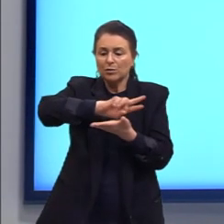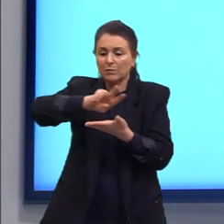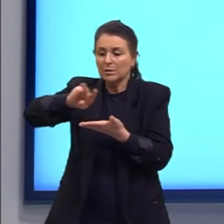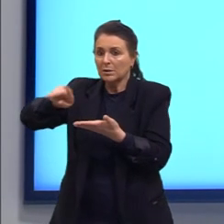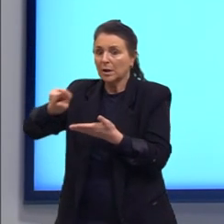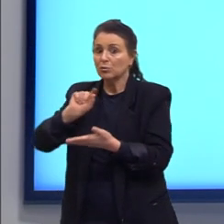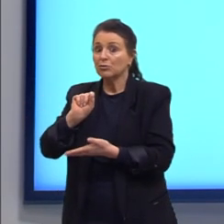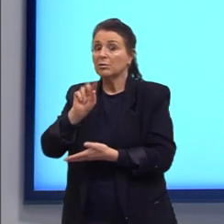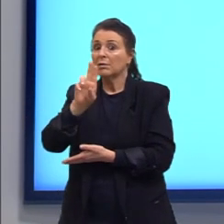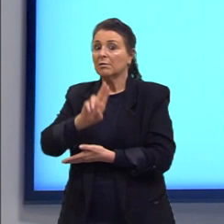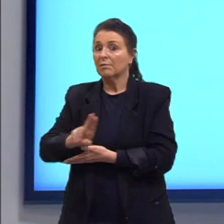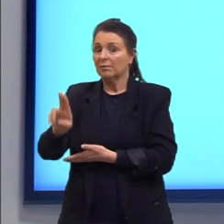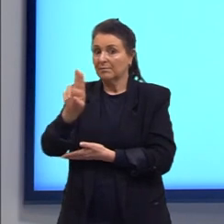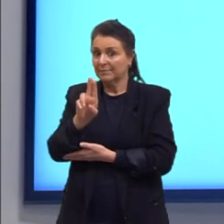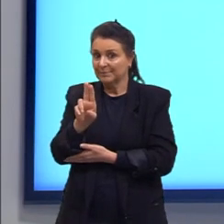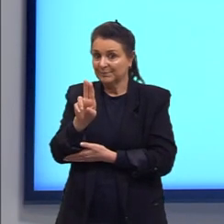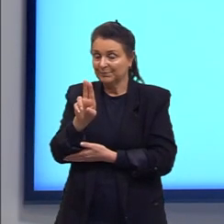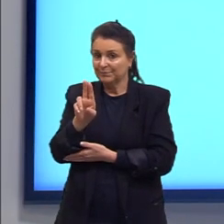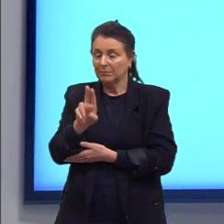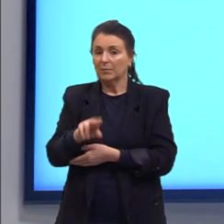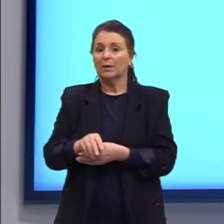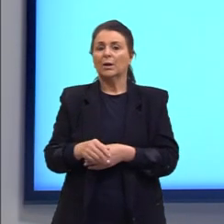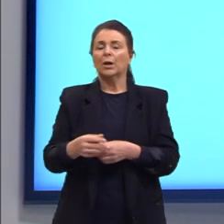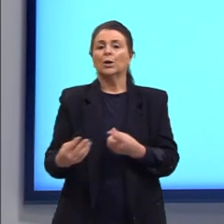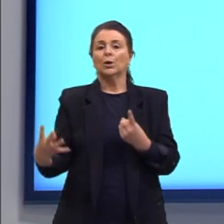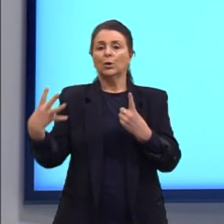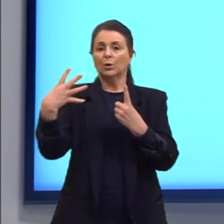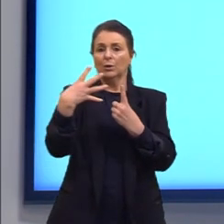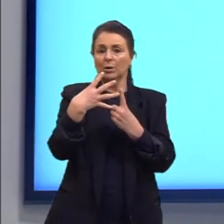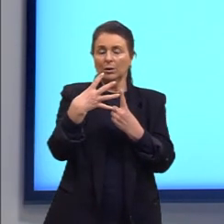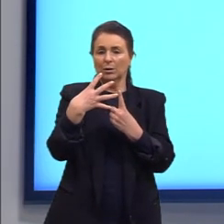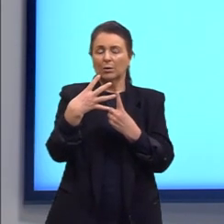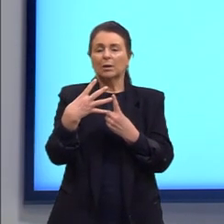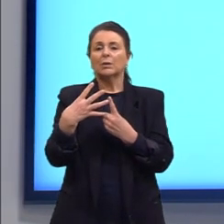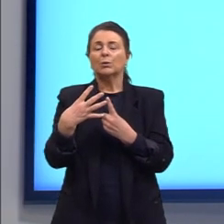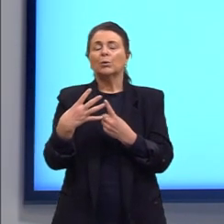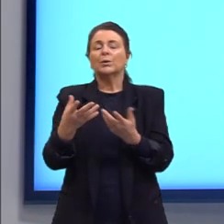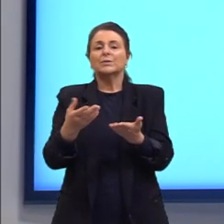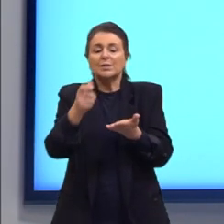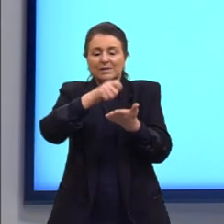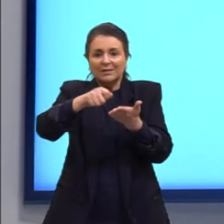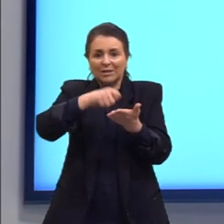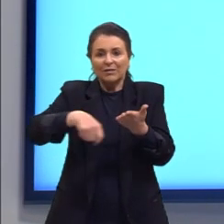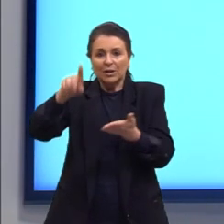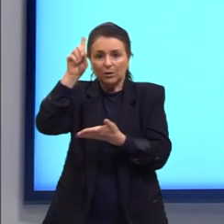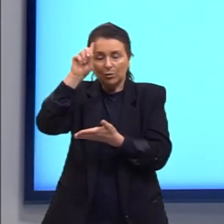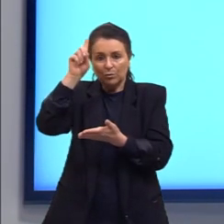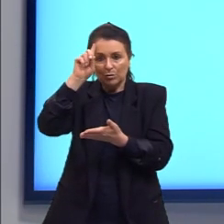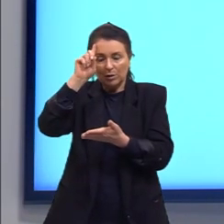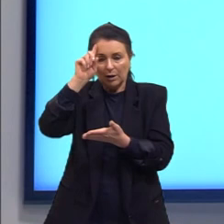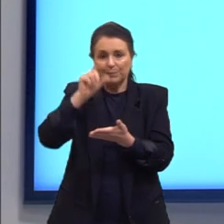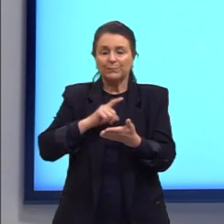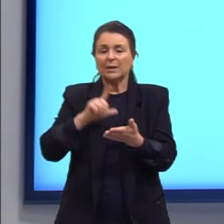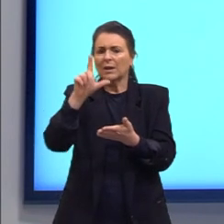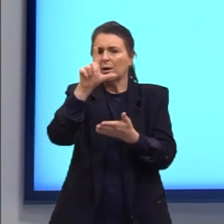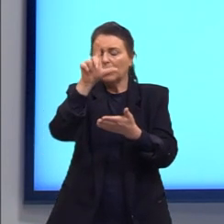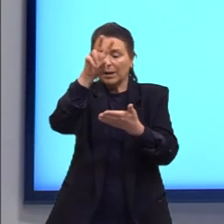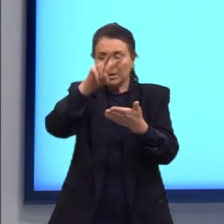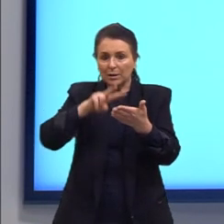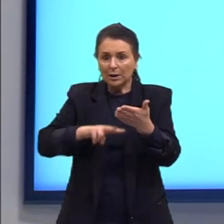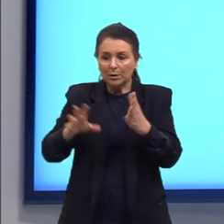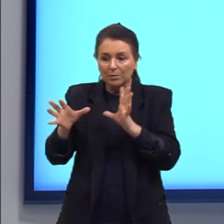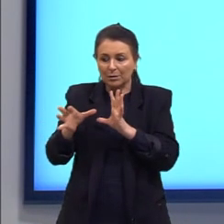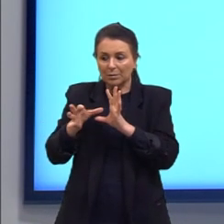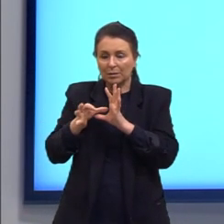usos que se faz dela. Do estilo querido diário, a literatura concisa, passando por